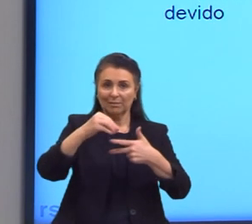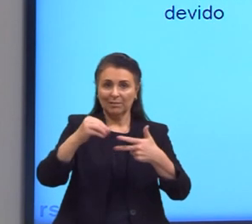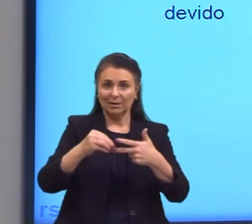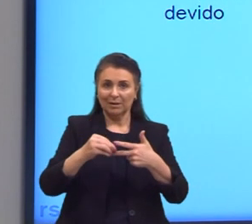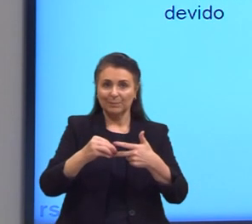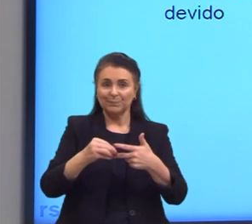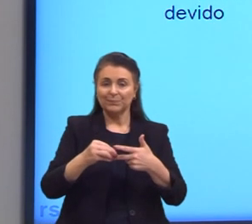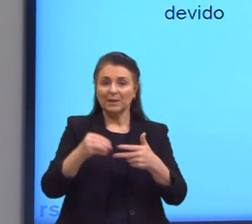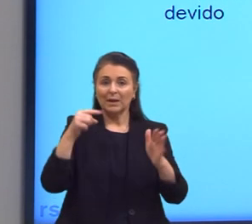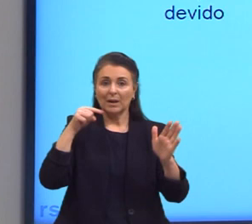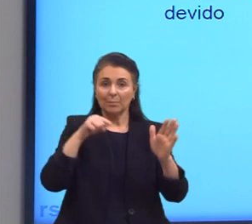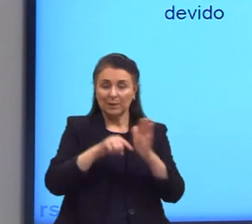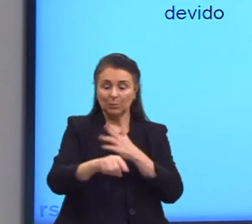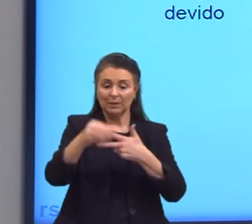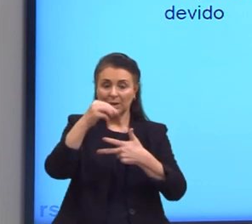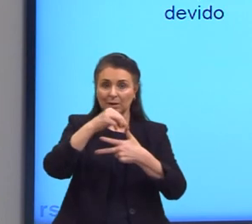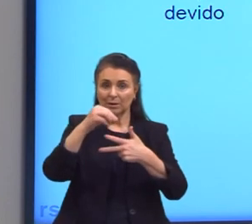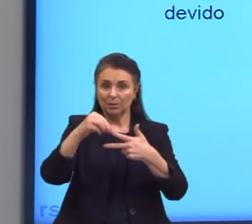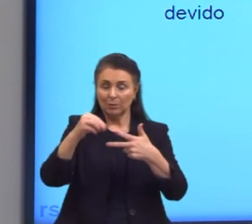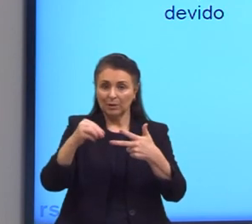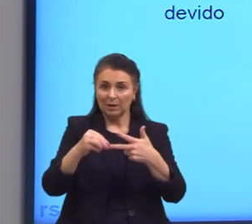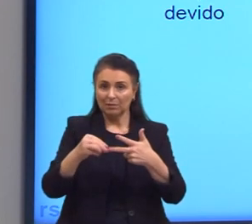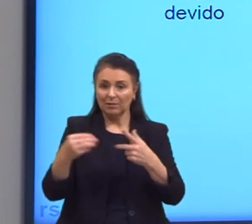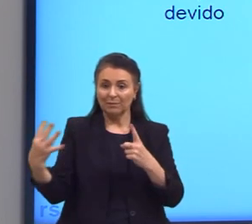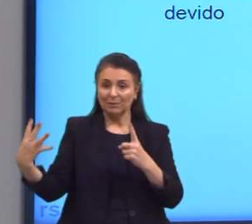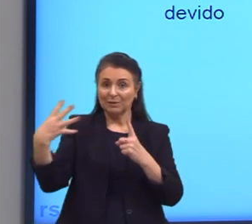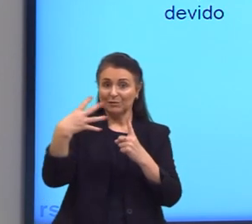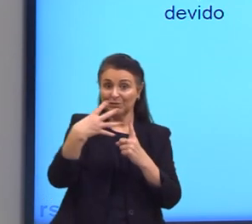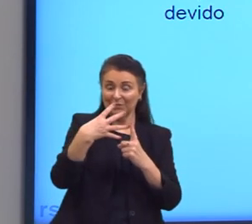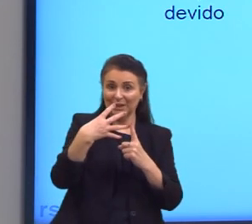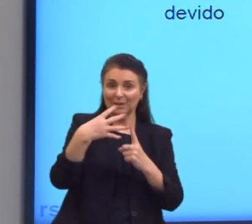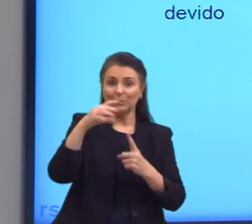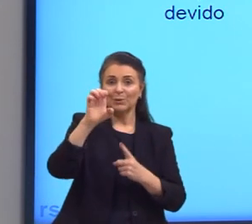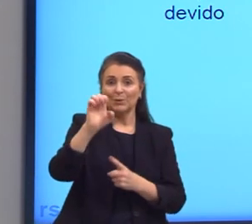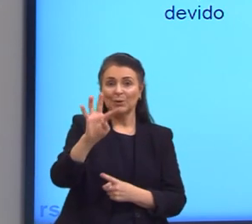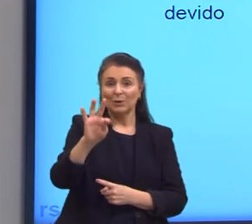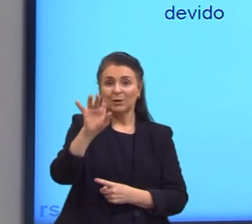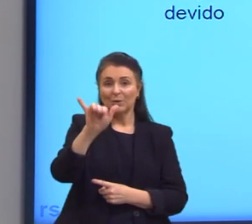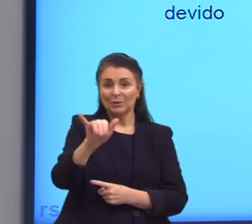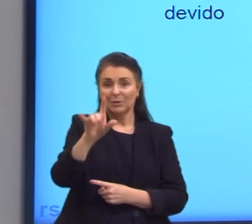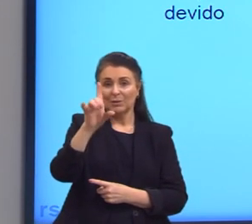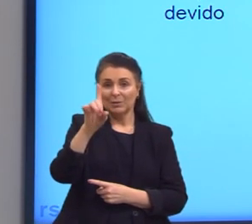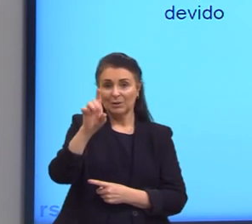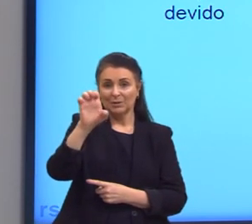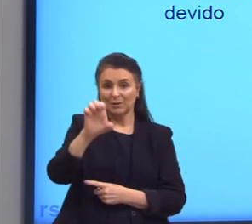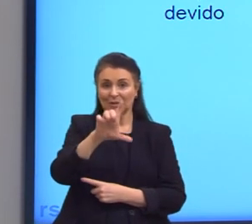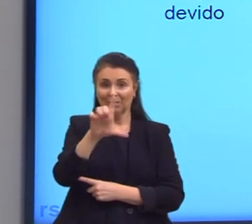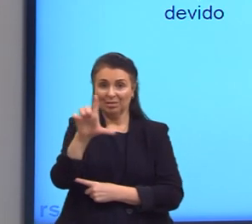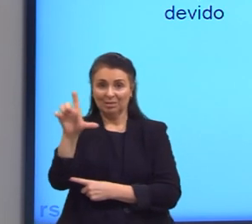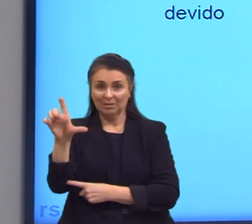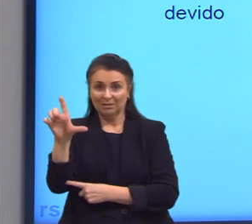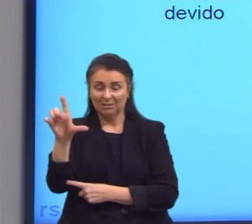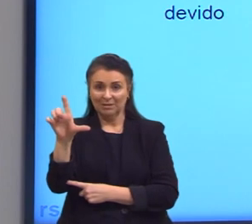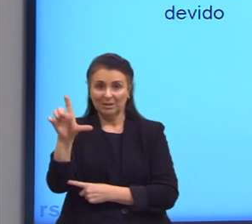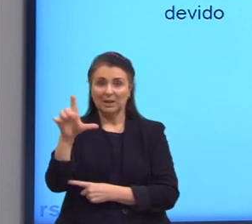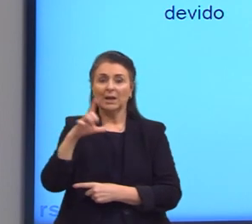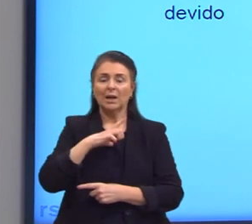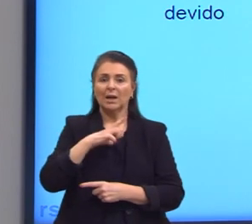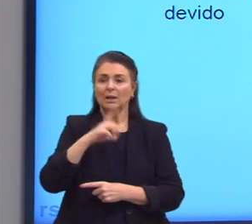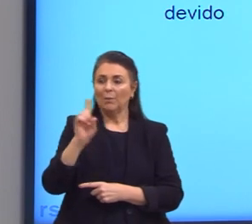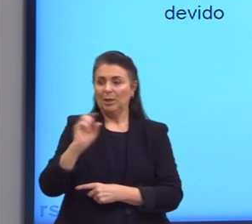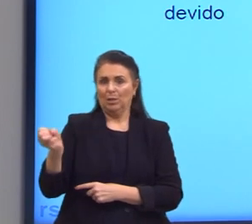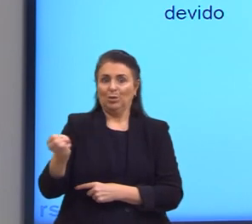E a questão do Enem fala sobre o efeito Tyndall. Esse efeito é essa nomenclatura que para muitos talvez seja novo,